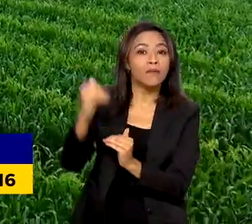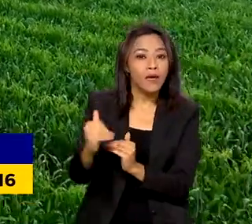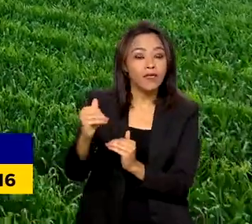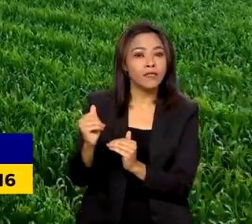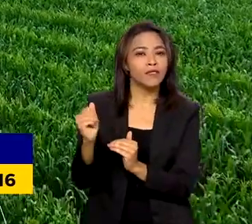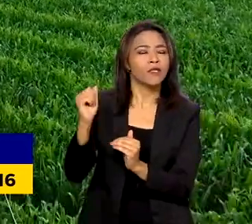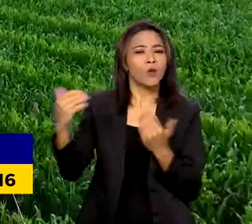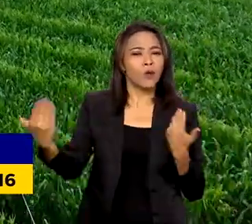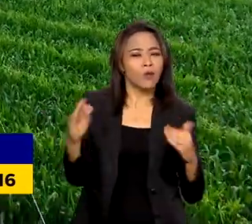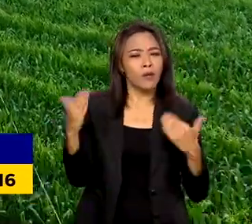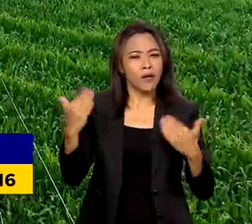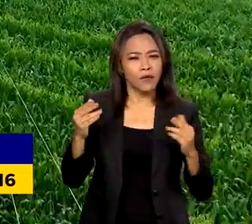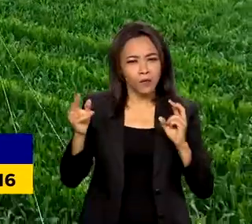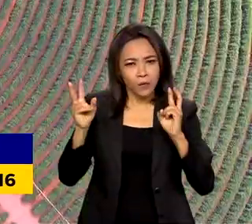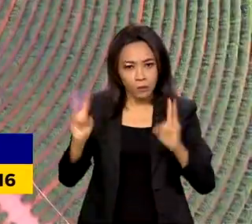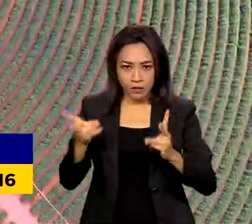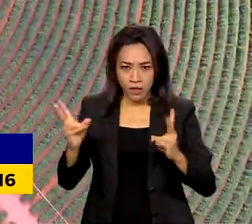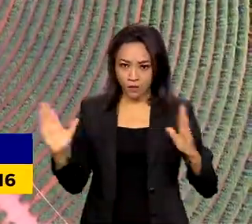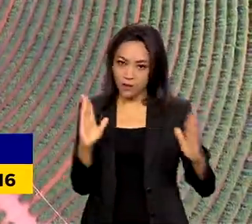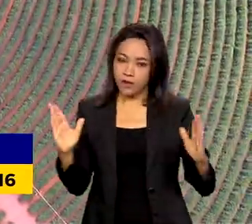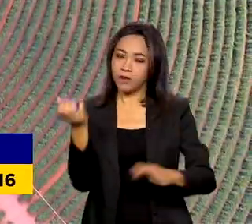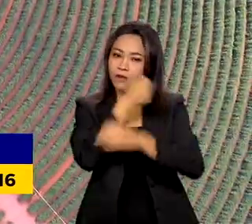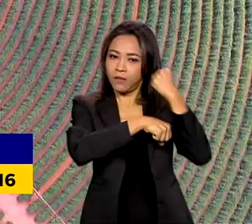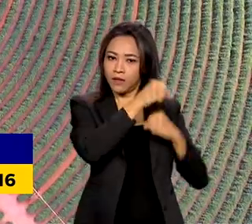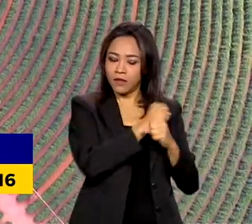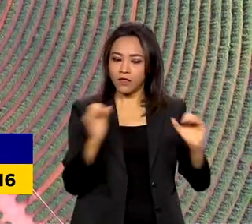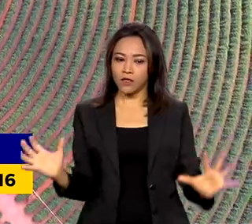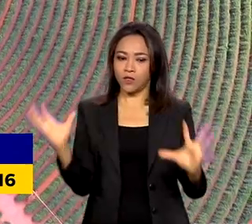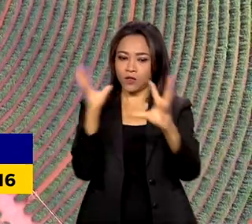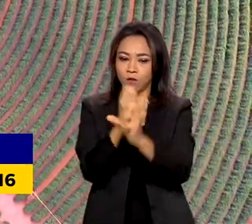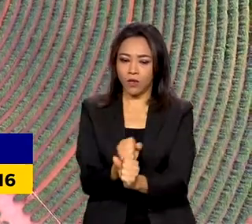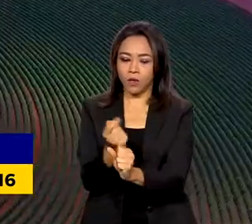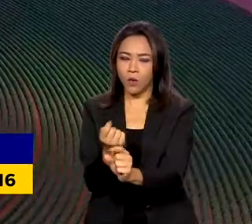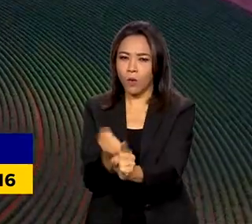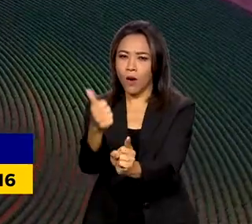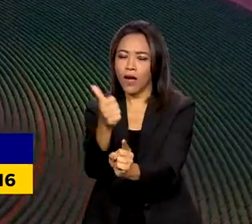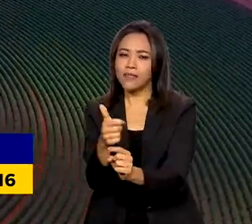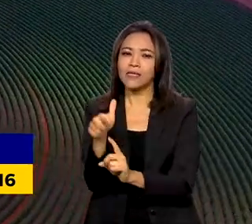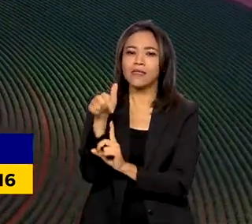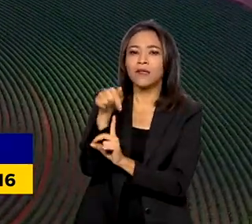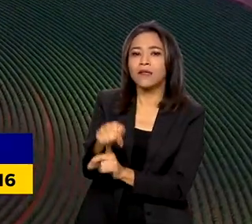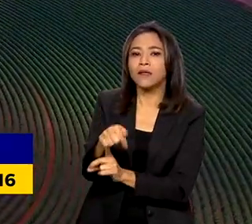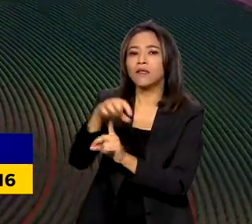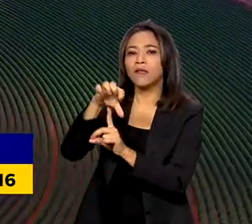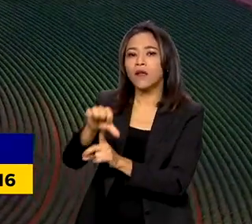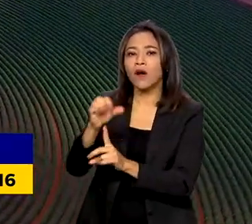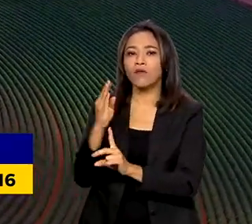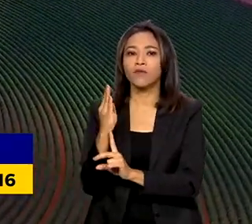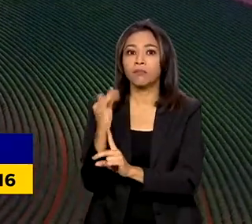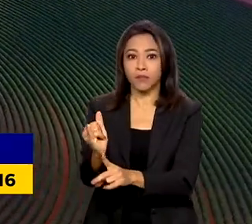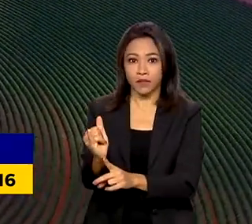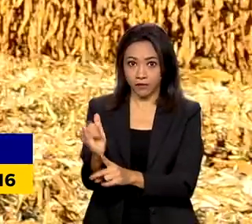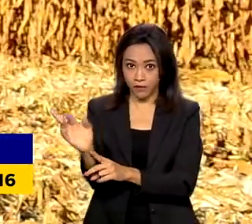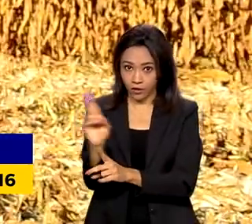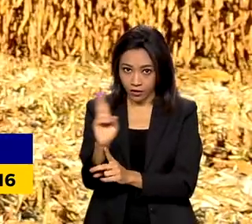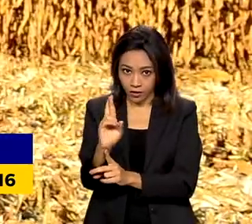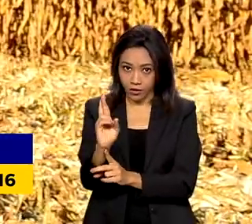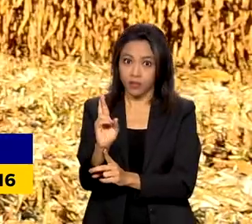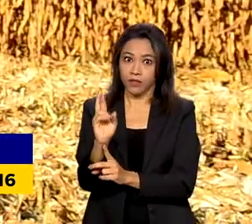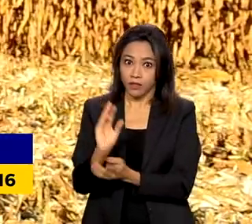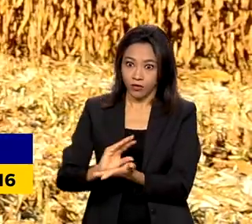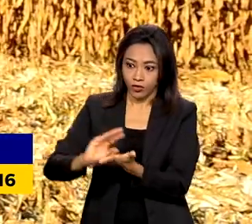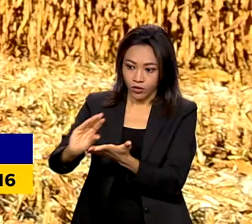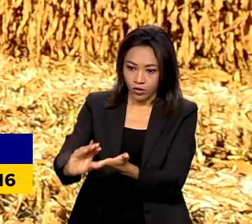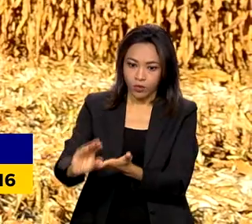no mesmo período do ano passado. Um total que chega a quase 79 bilhões de reais. E